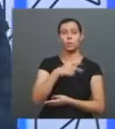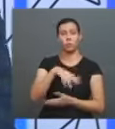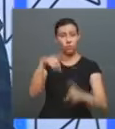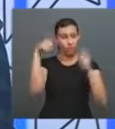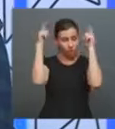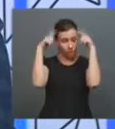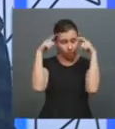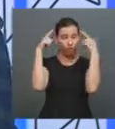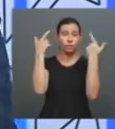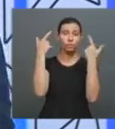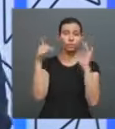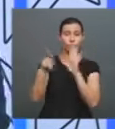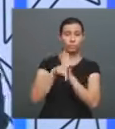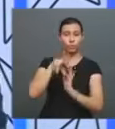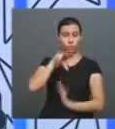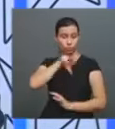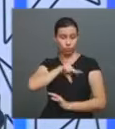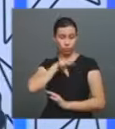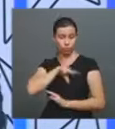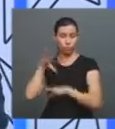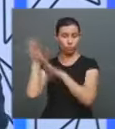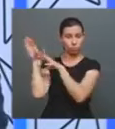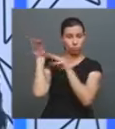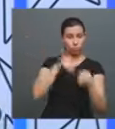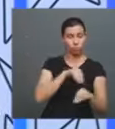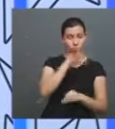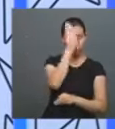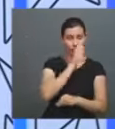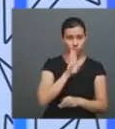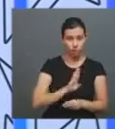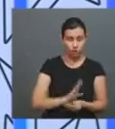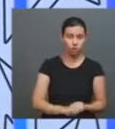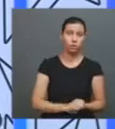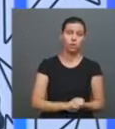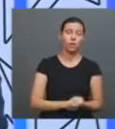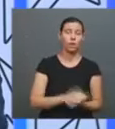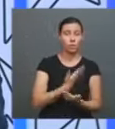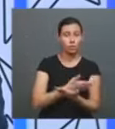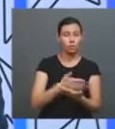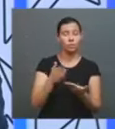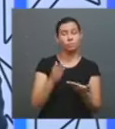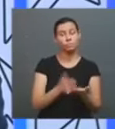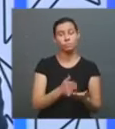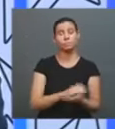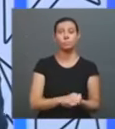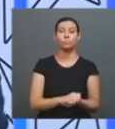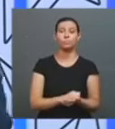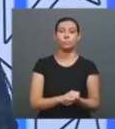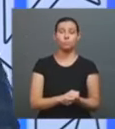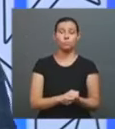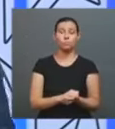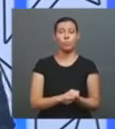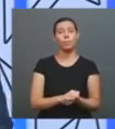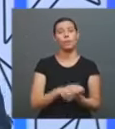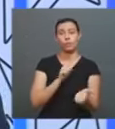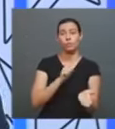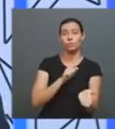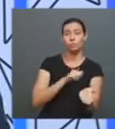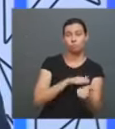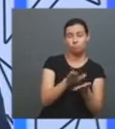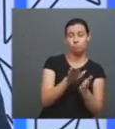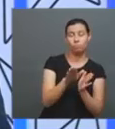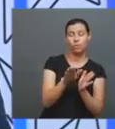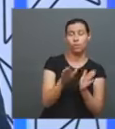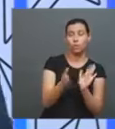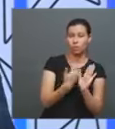é interessante a gente pensar que o mercado editorial vai ter uma grande guinada no Brasil, especialmente naquele período de começo do